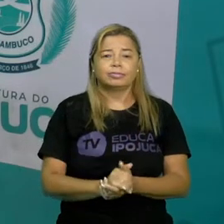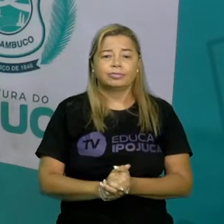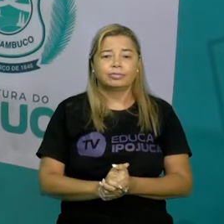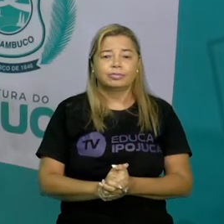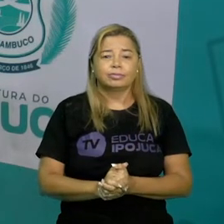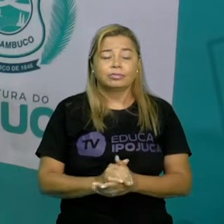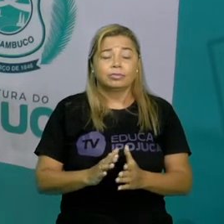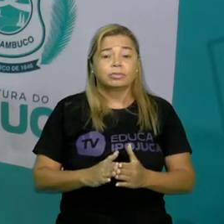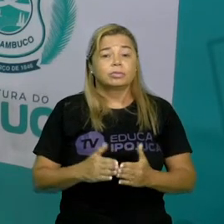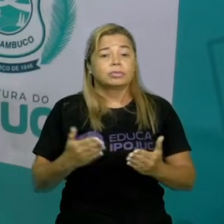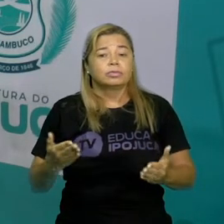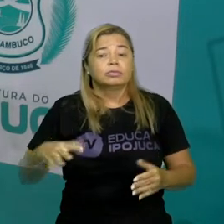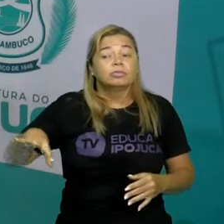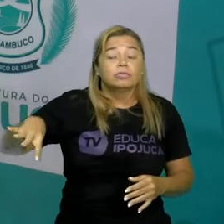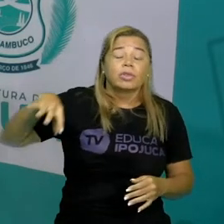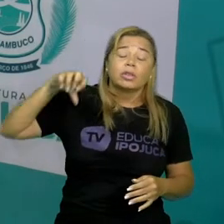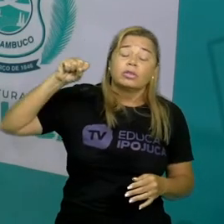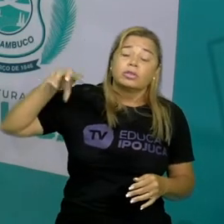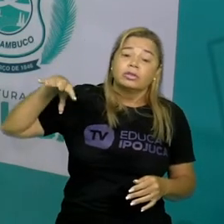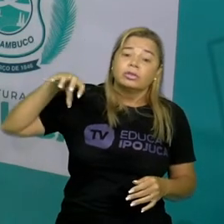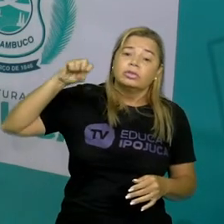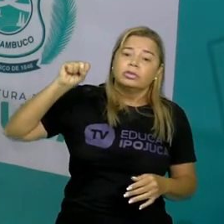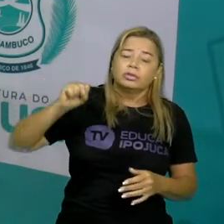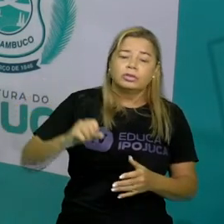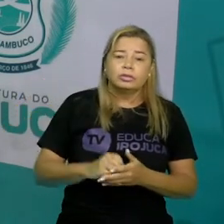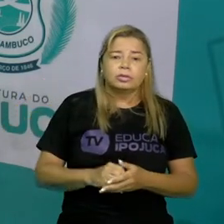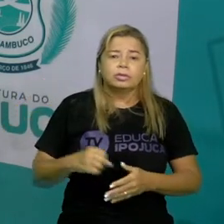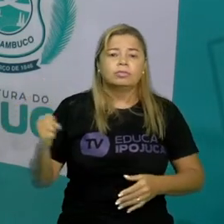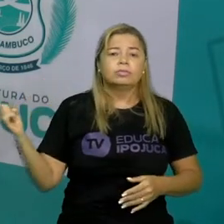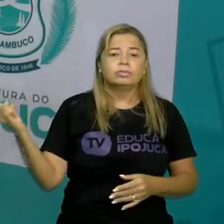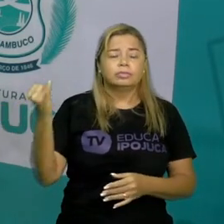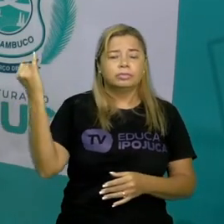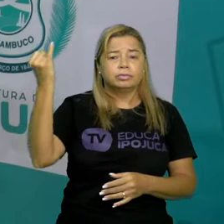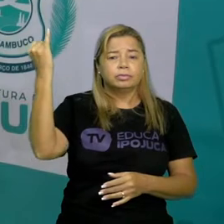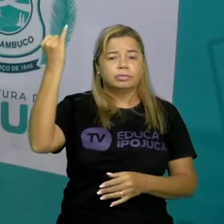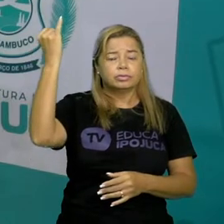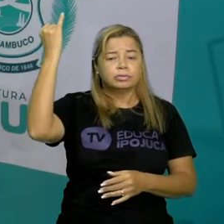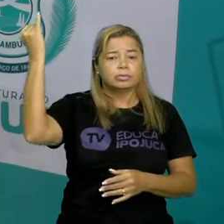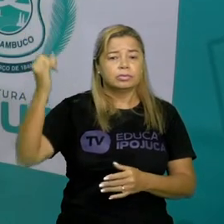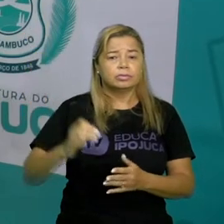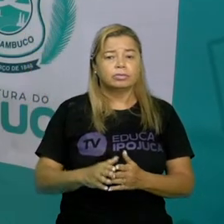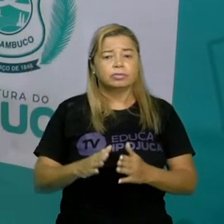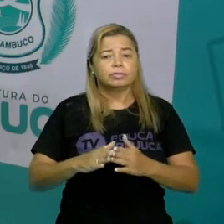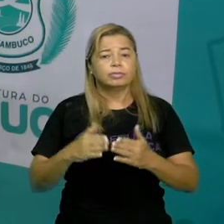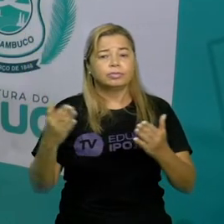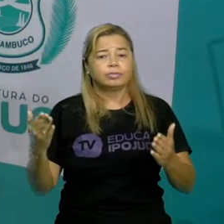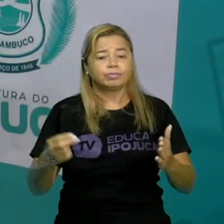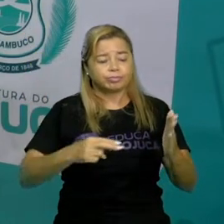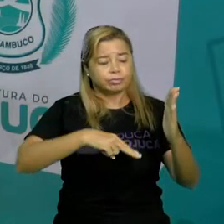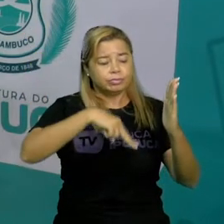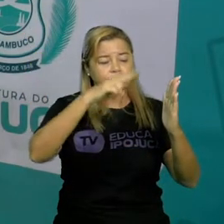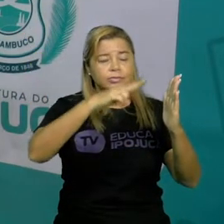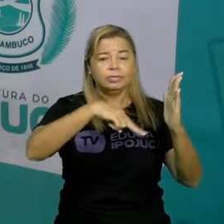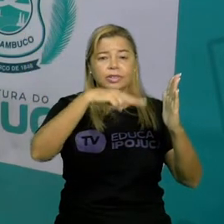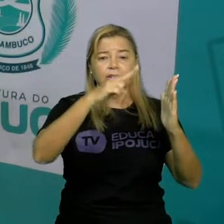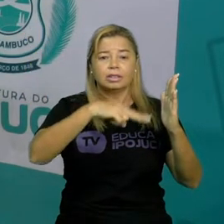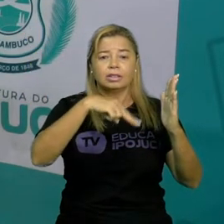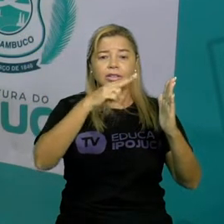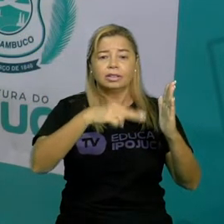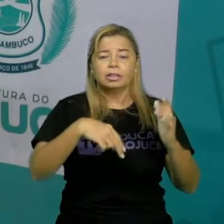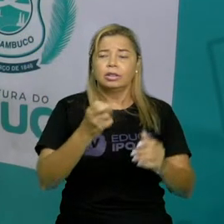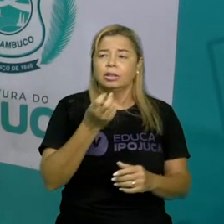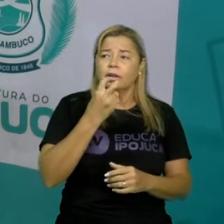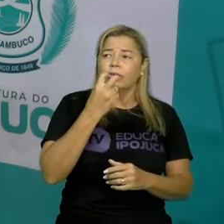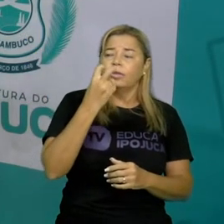escuta é muito importante sempre eu digo a vocês quando vocês estiverem lendo leiam em voz alta para que vocês